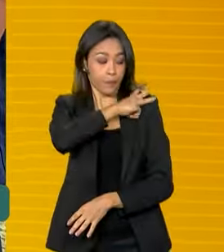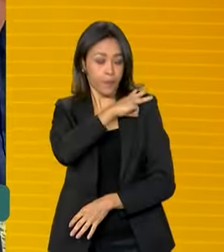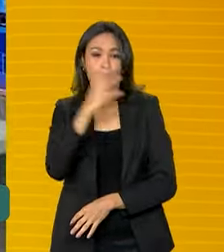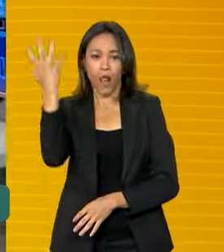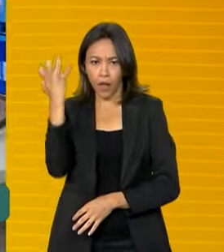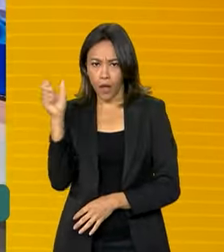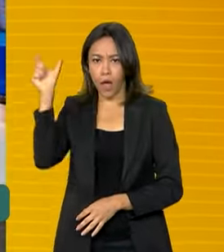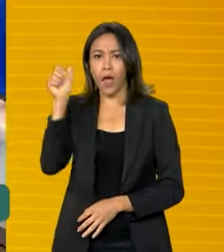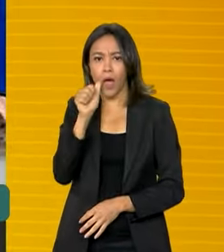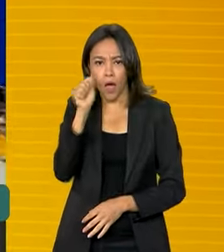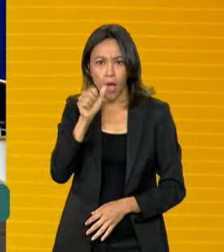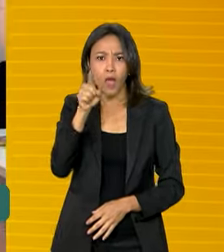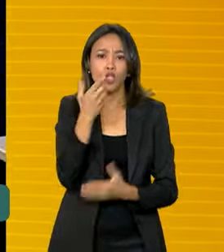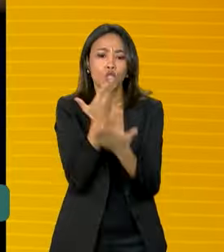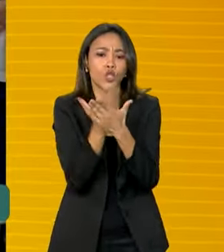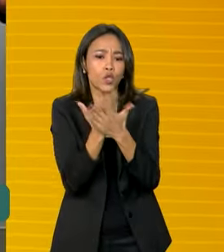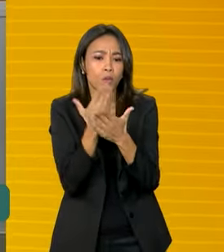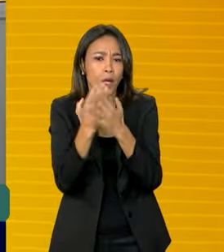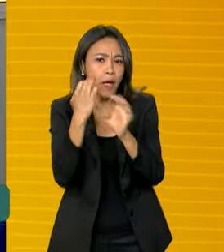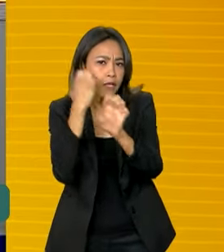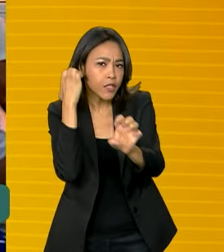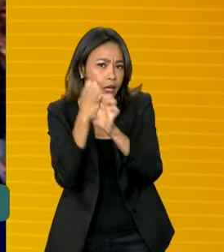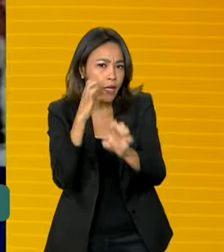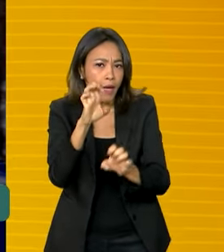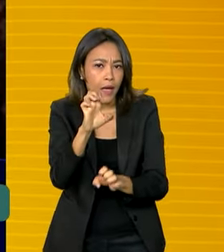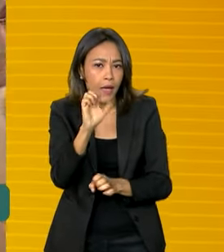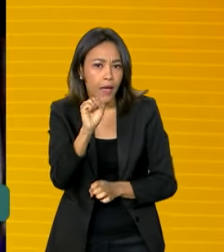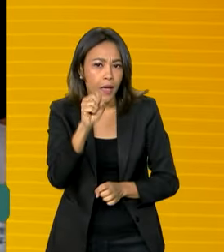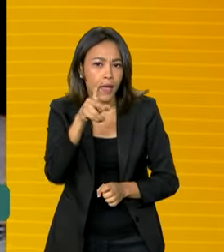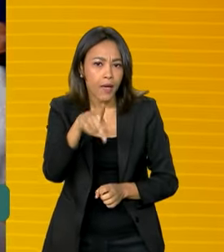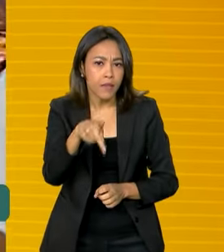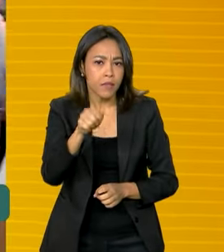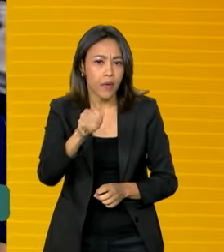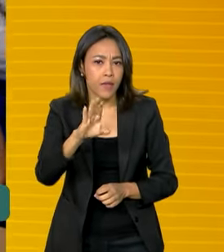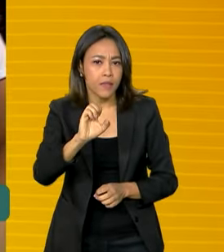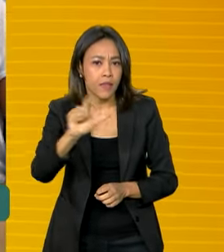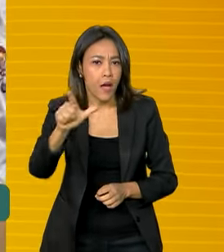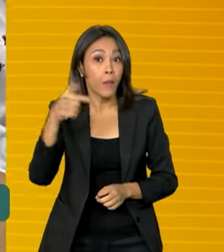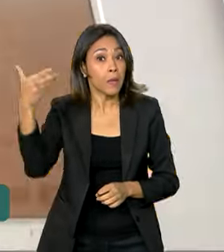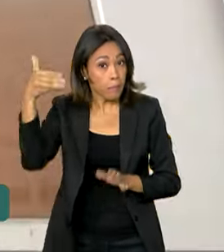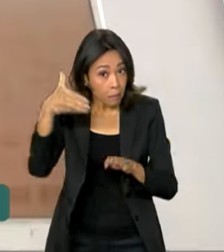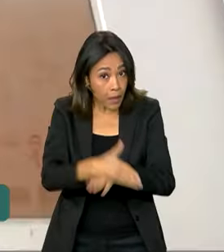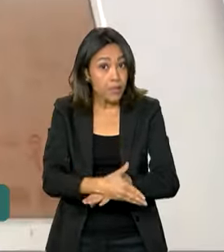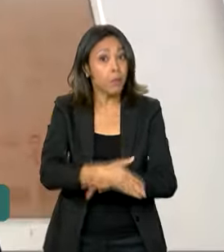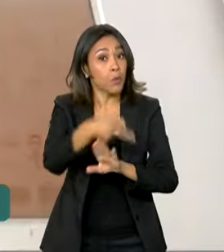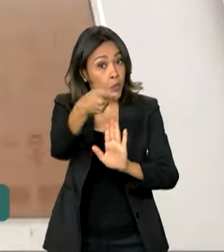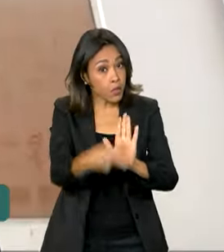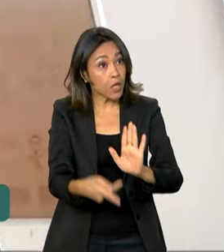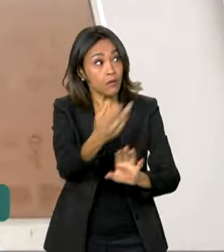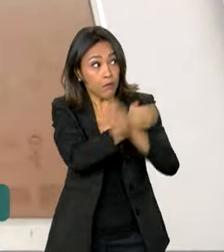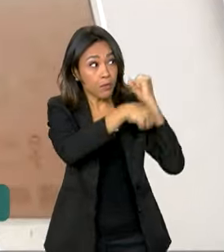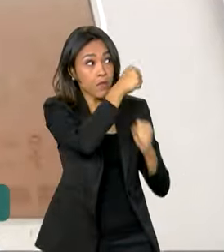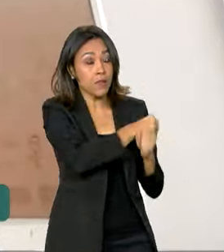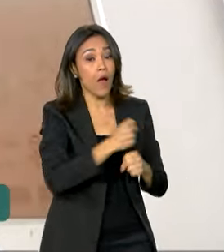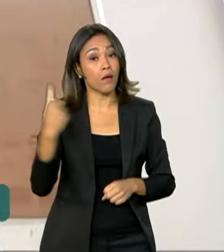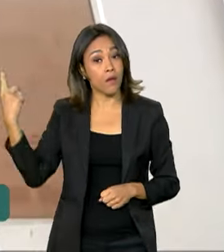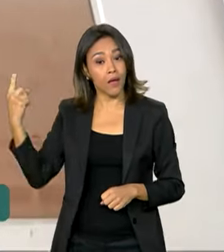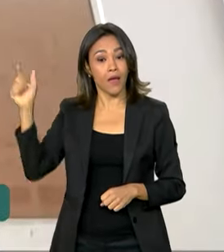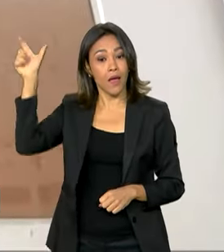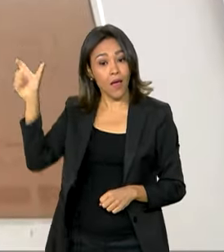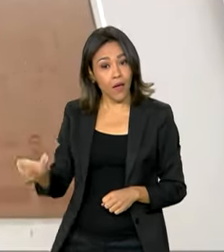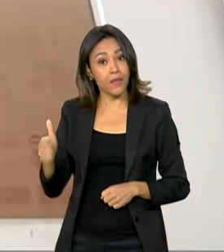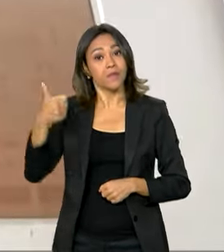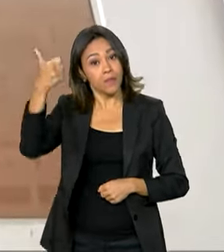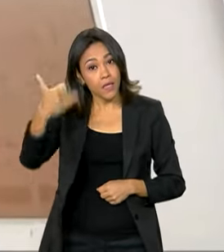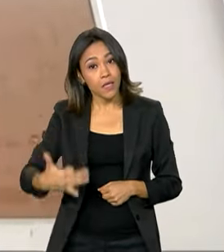faculdade de engenharia aeroespacial e participou do projeto no ano passado. As palestras também, as aulas,